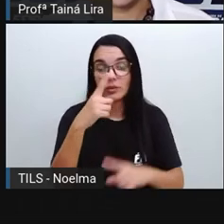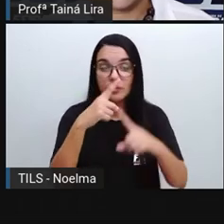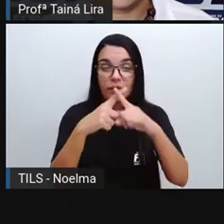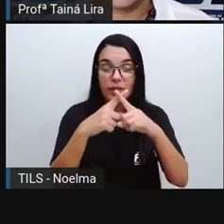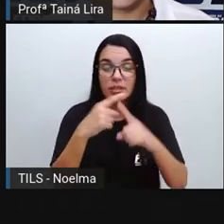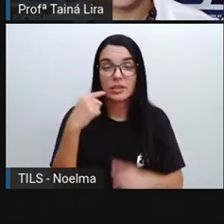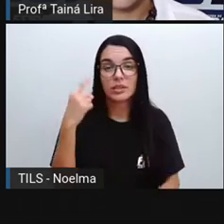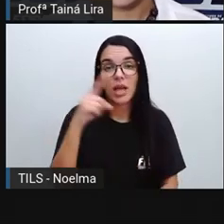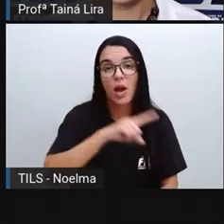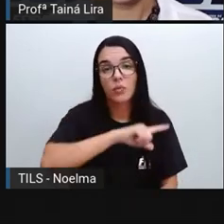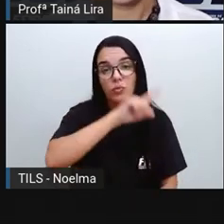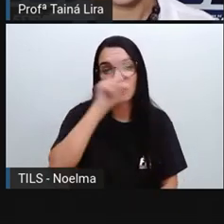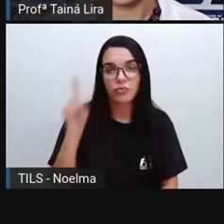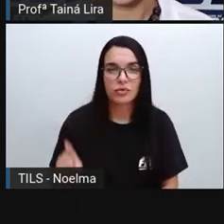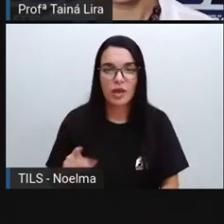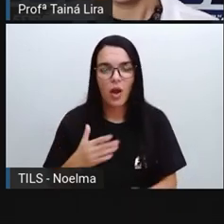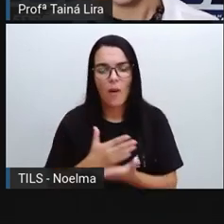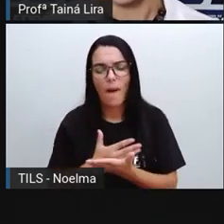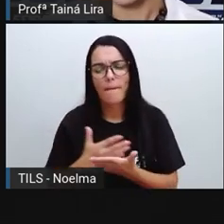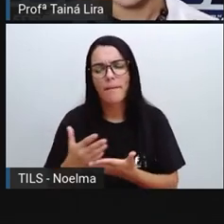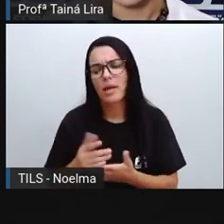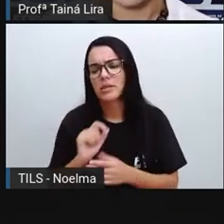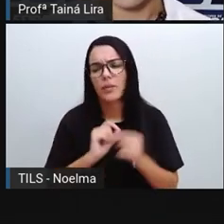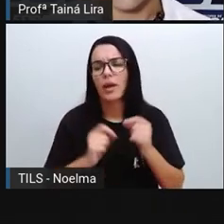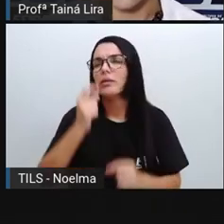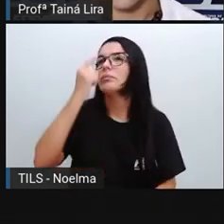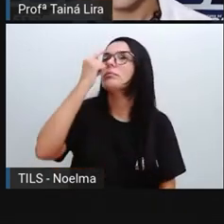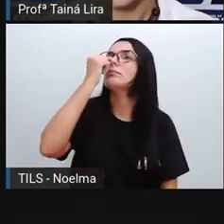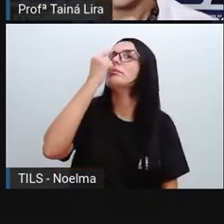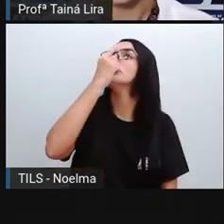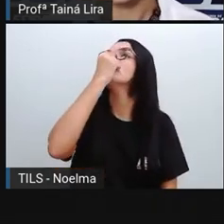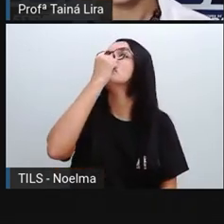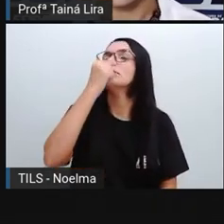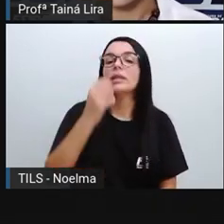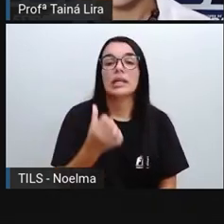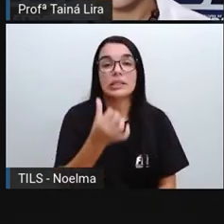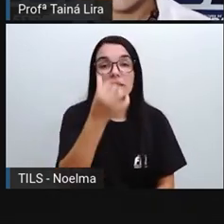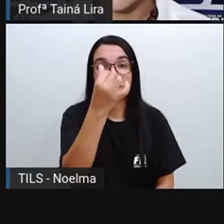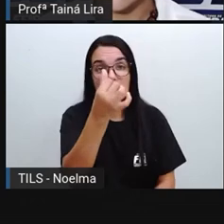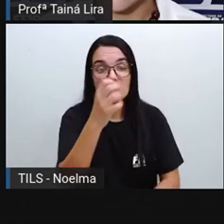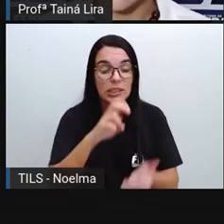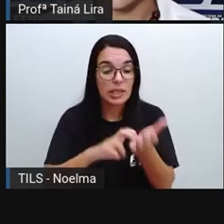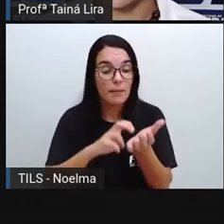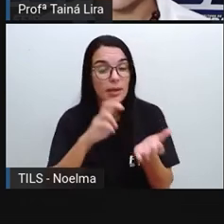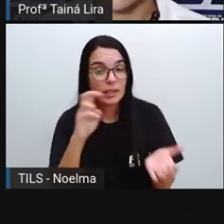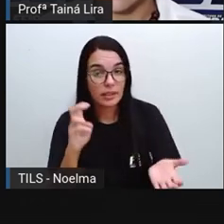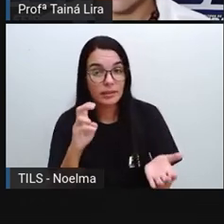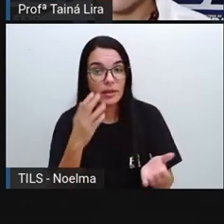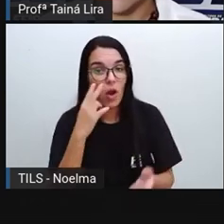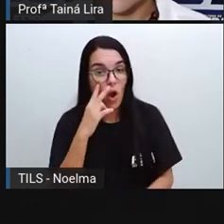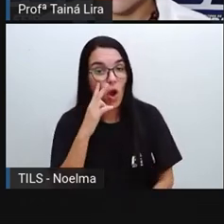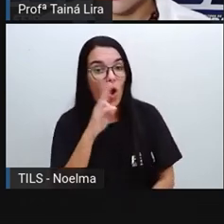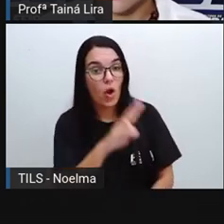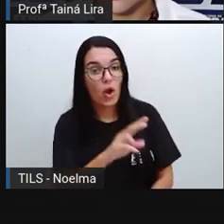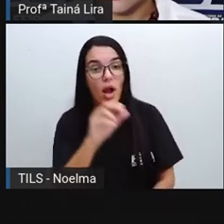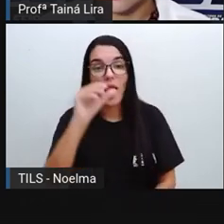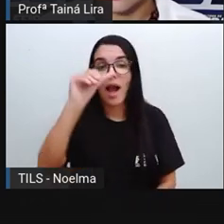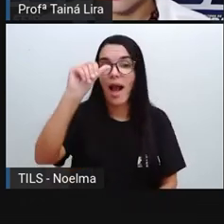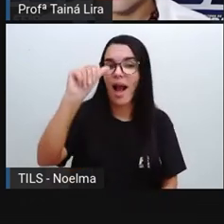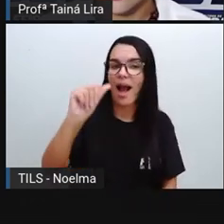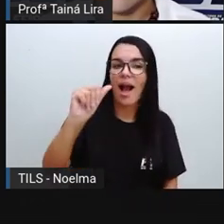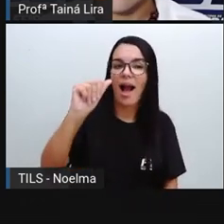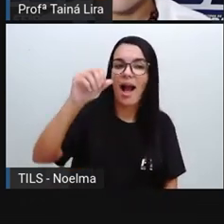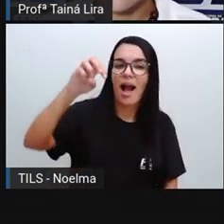vai começar, tá? A colocar esse soro às seis da manhã. Então, olha lá como ficou no nosso